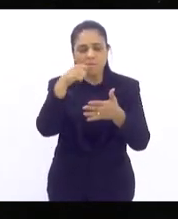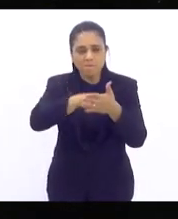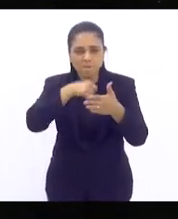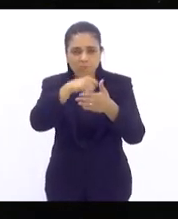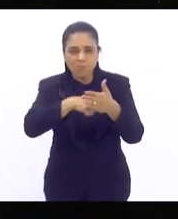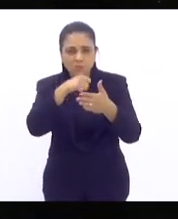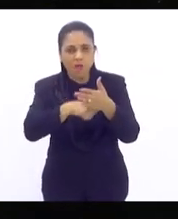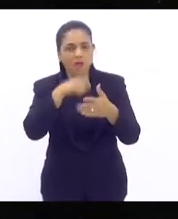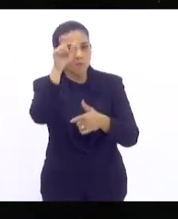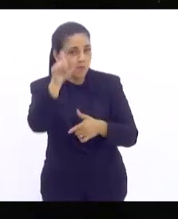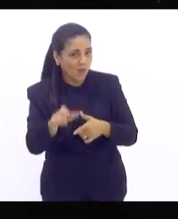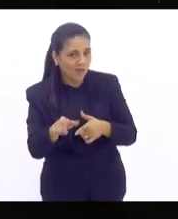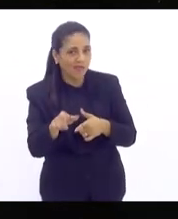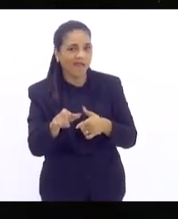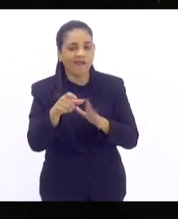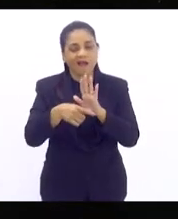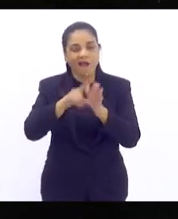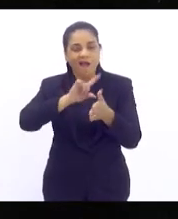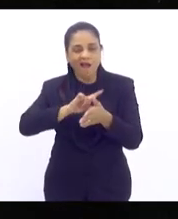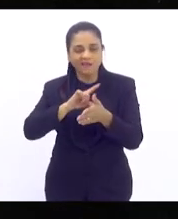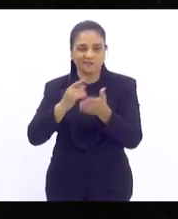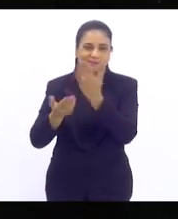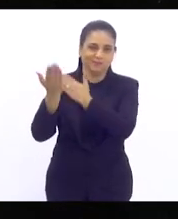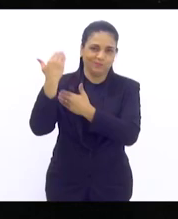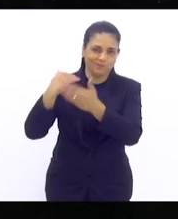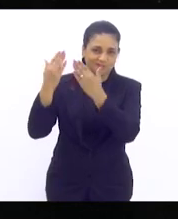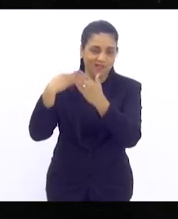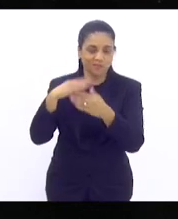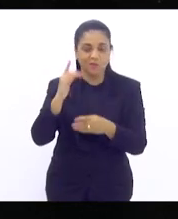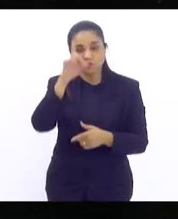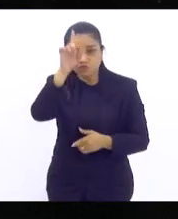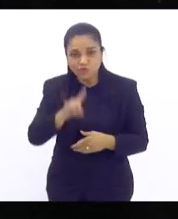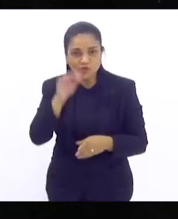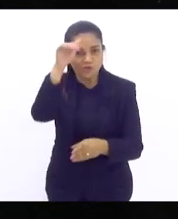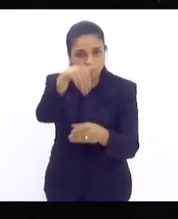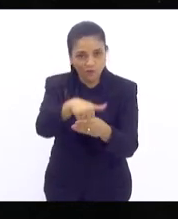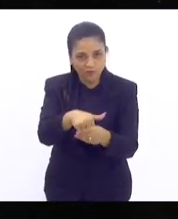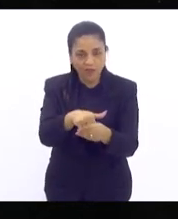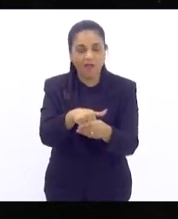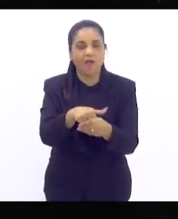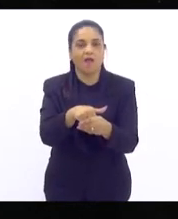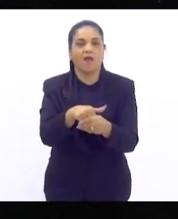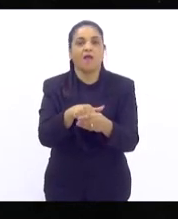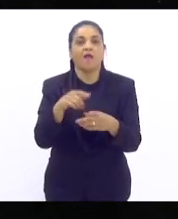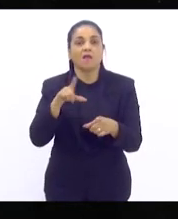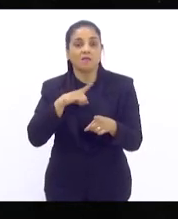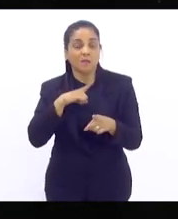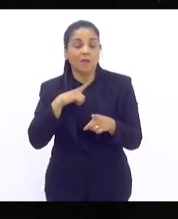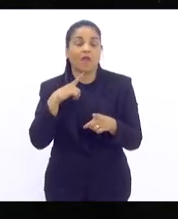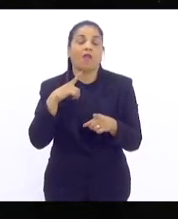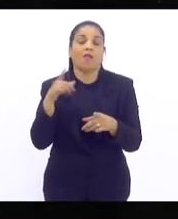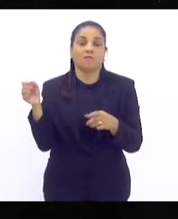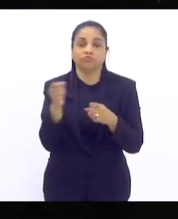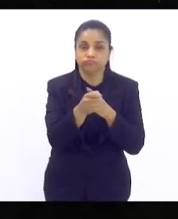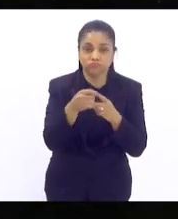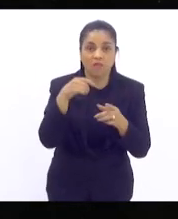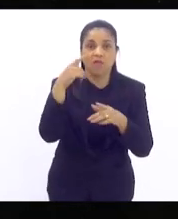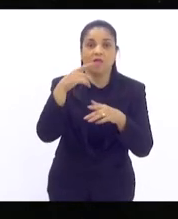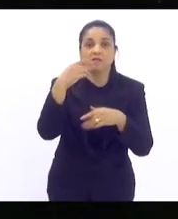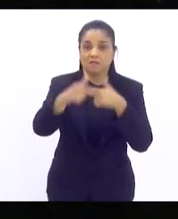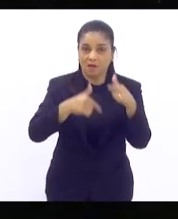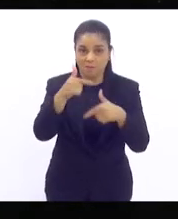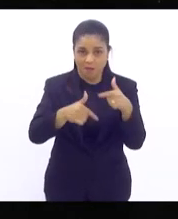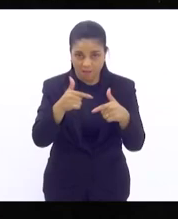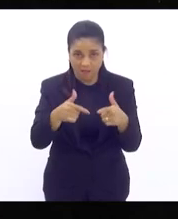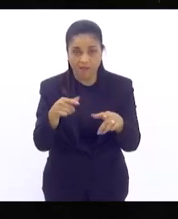e que nos antecederam para que o nosso direito de votar e sermos votados seja mesmo uma garantia. E nós